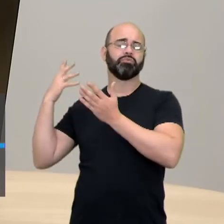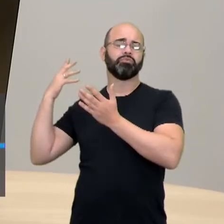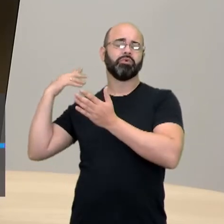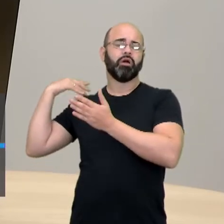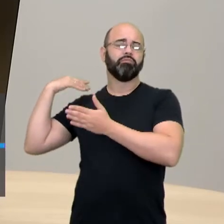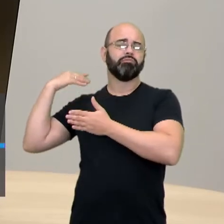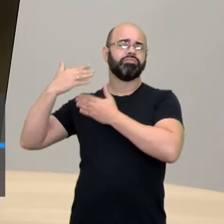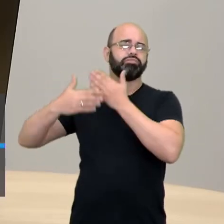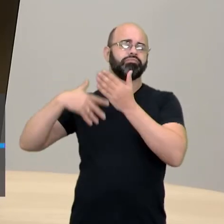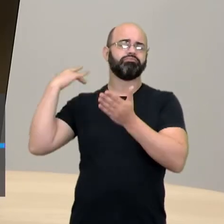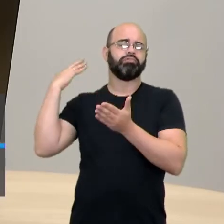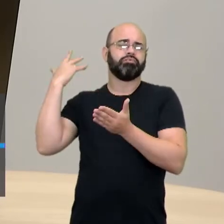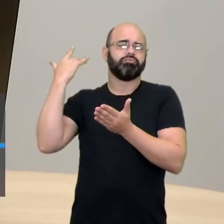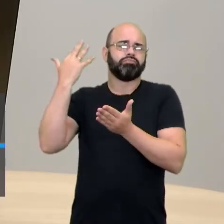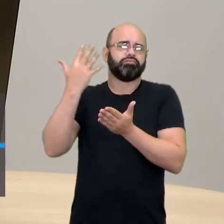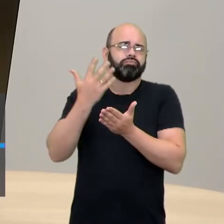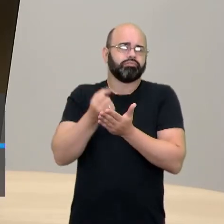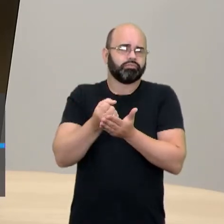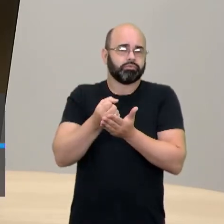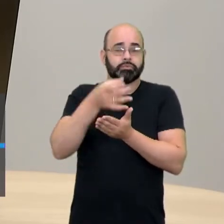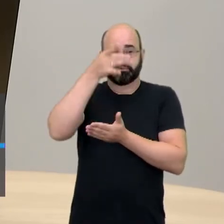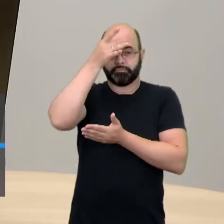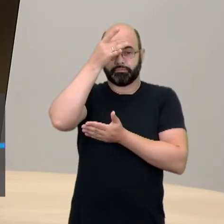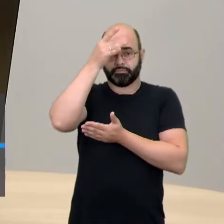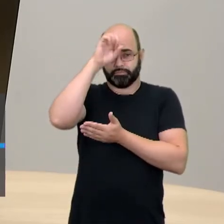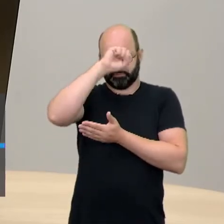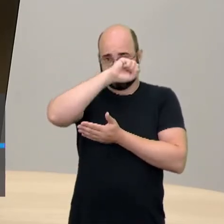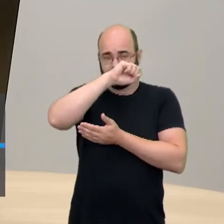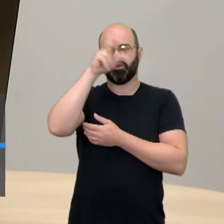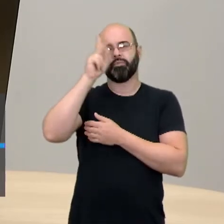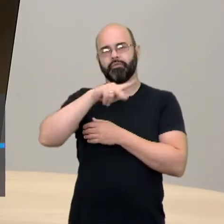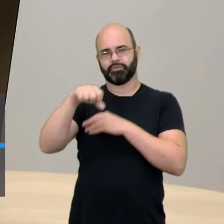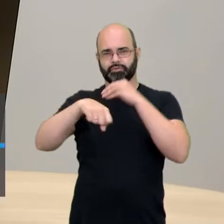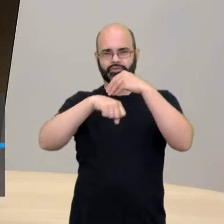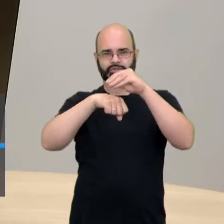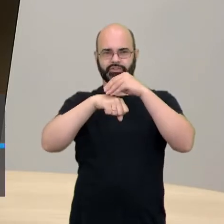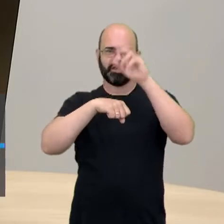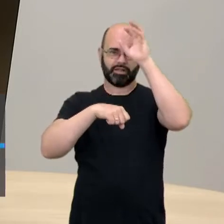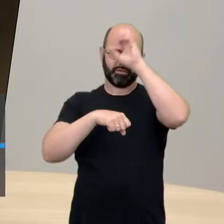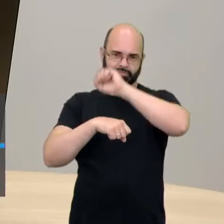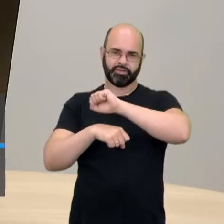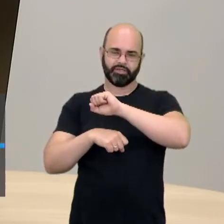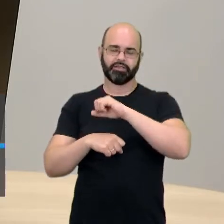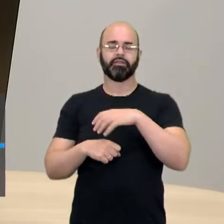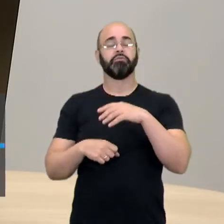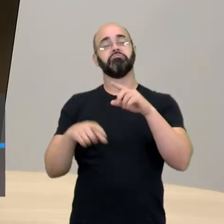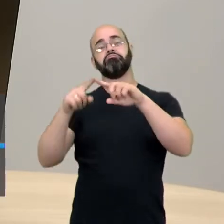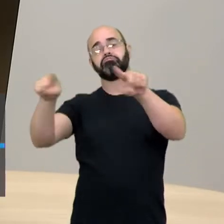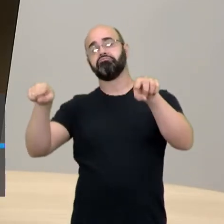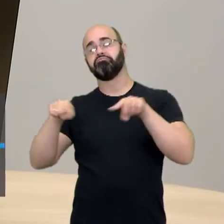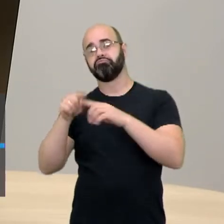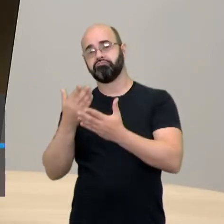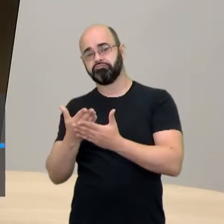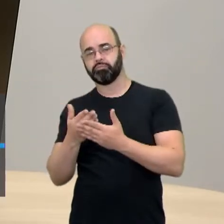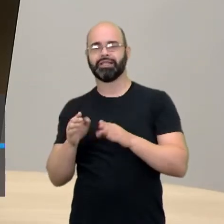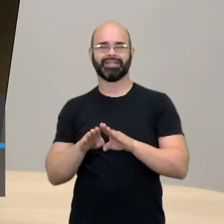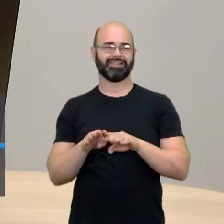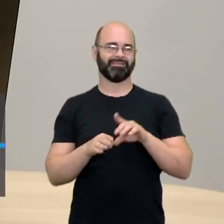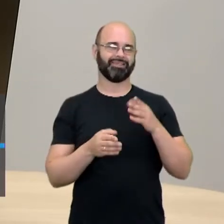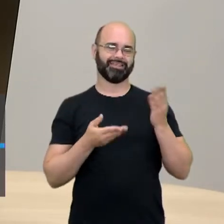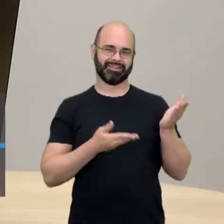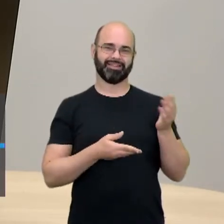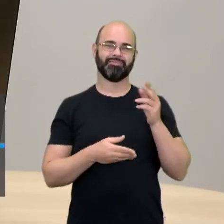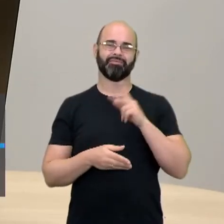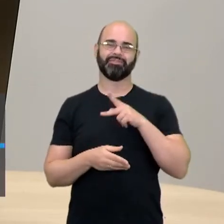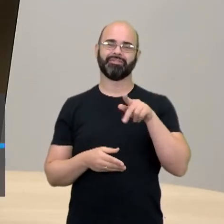a orientação da professora e do professor de componente de vocês, tanto da sala de aula quanto do professor Alcides, aqui